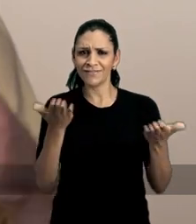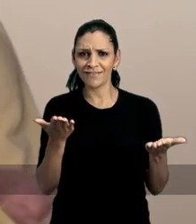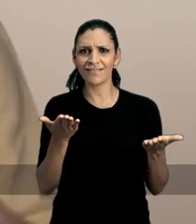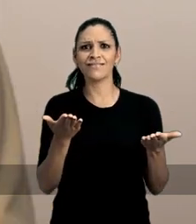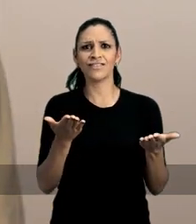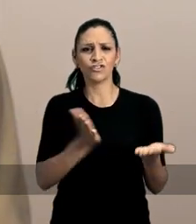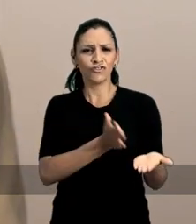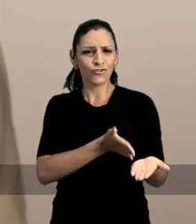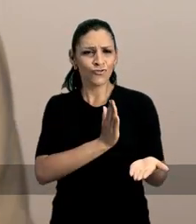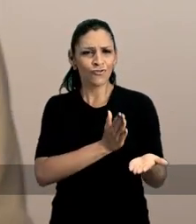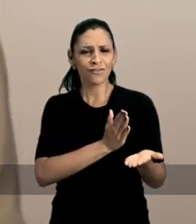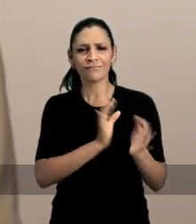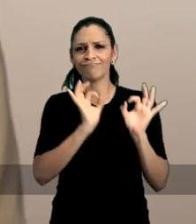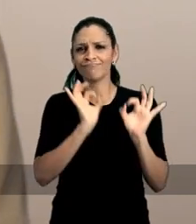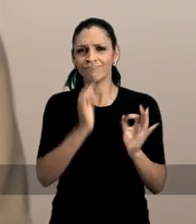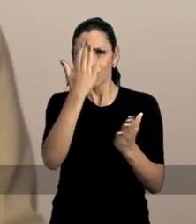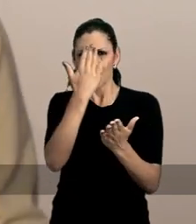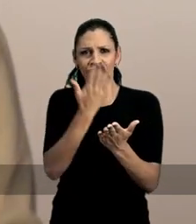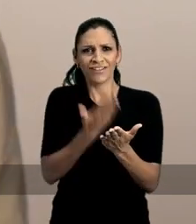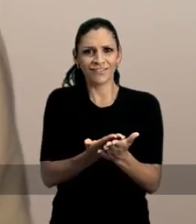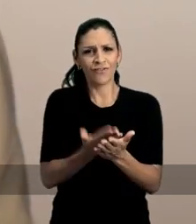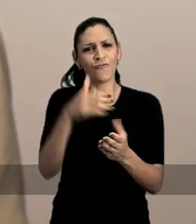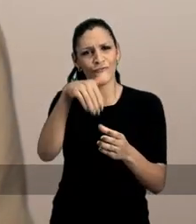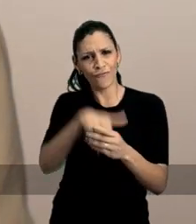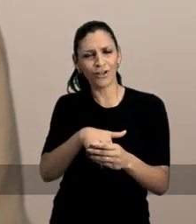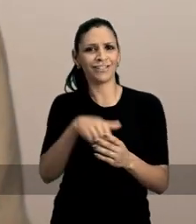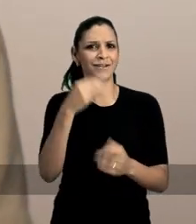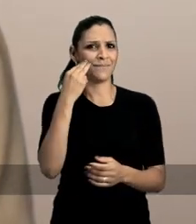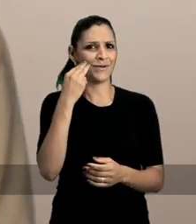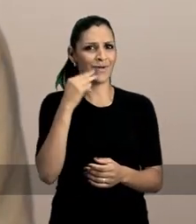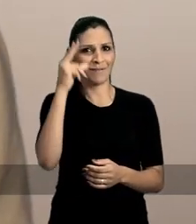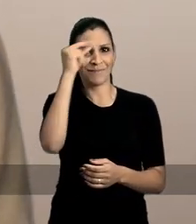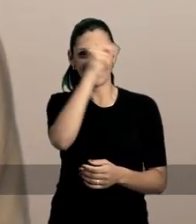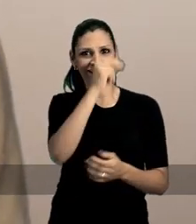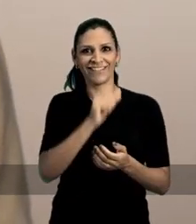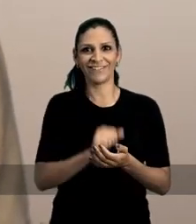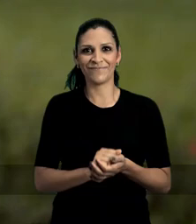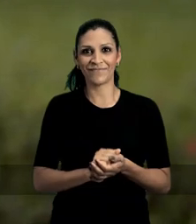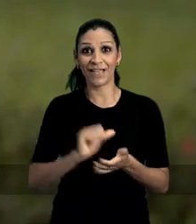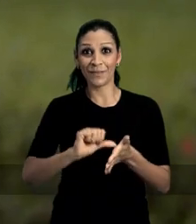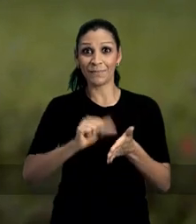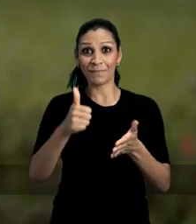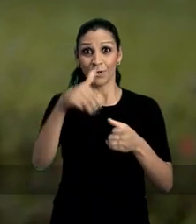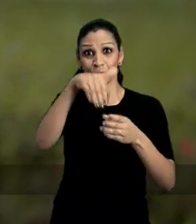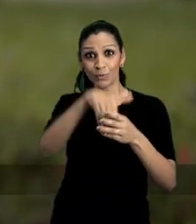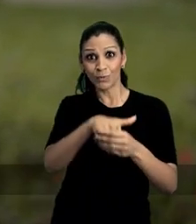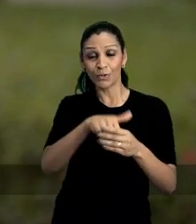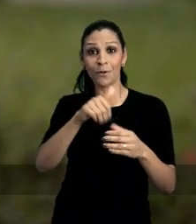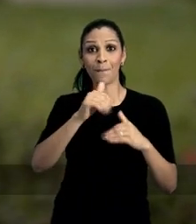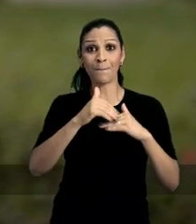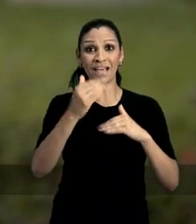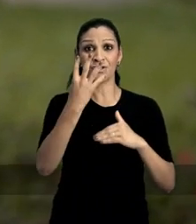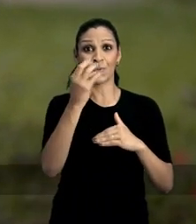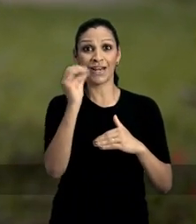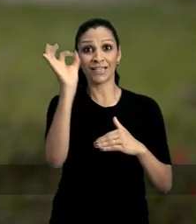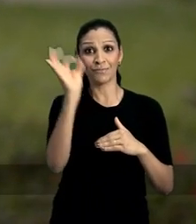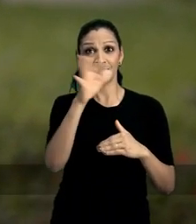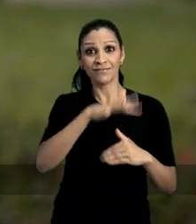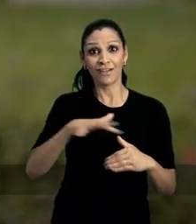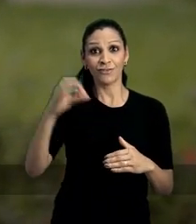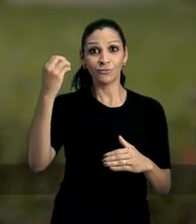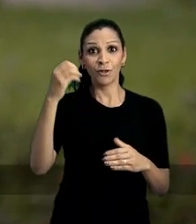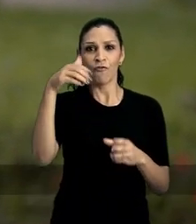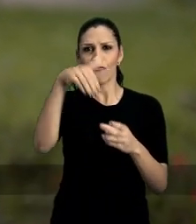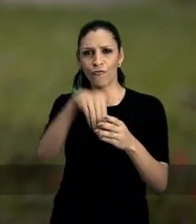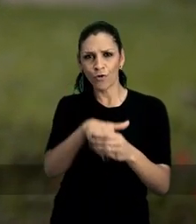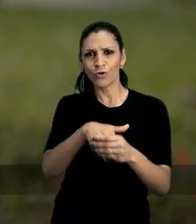eu peço e a todos vocês, de coração e com convicção, o voto em Manuela para prefeito. No primeiro turno, mais de 40%